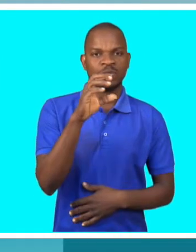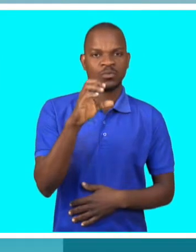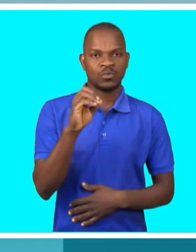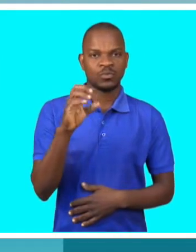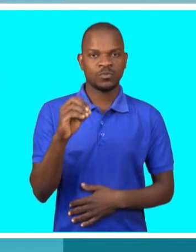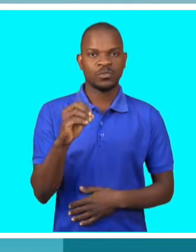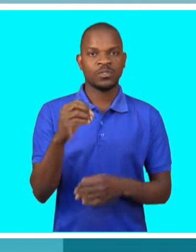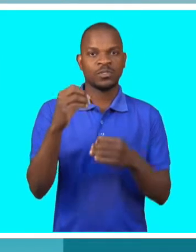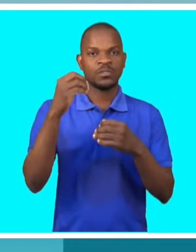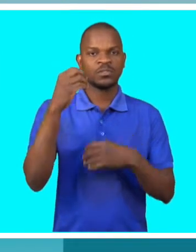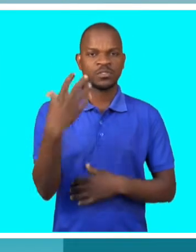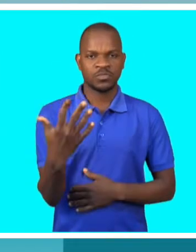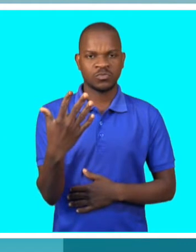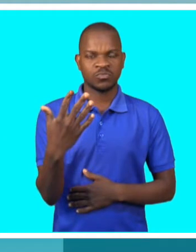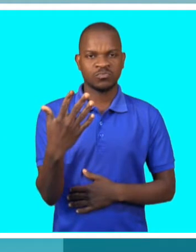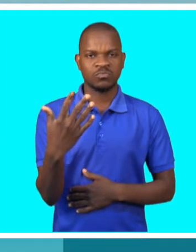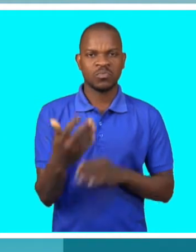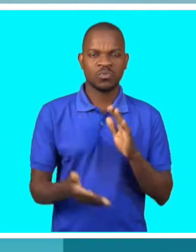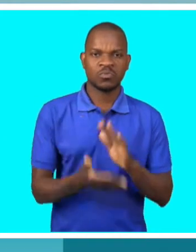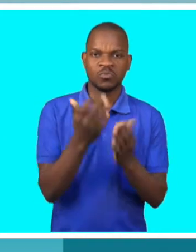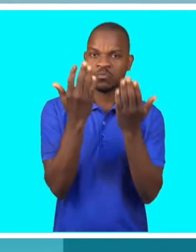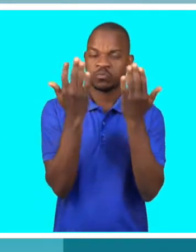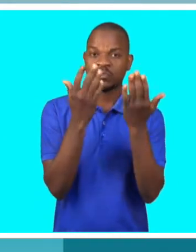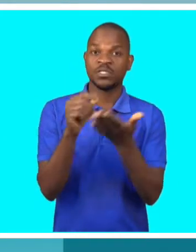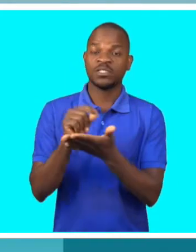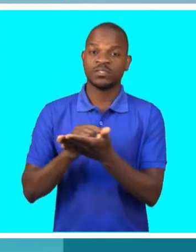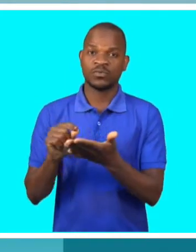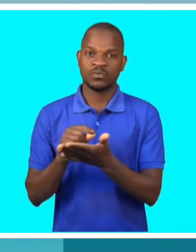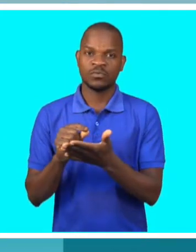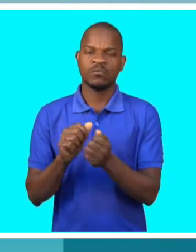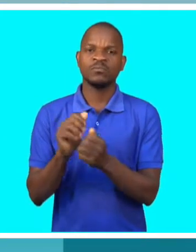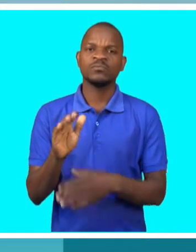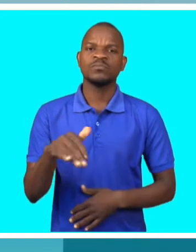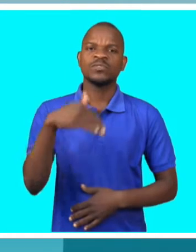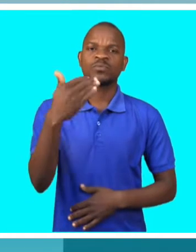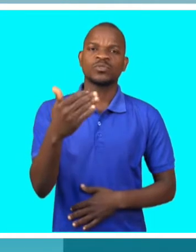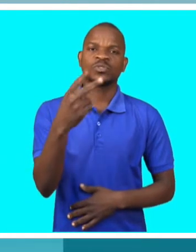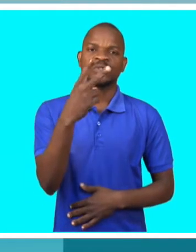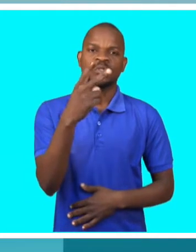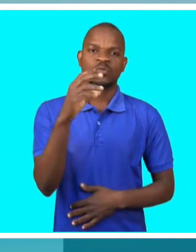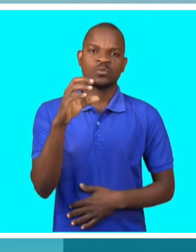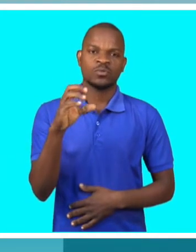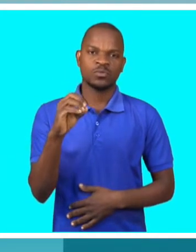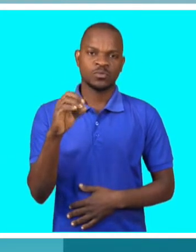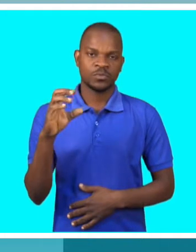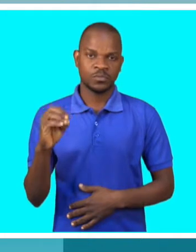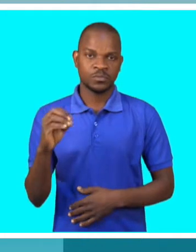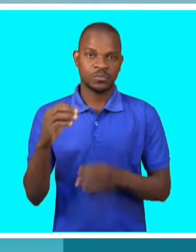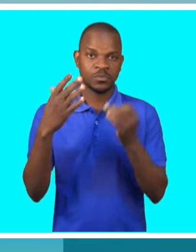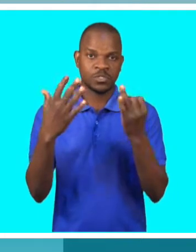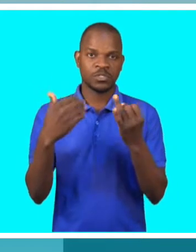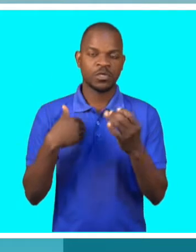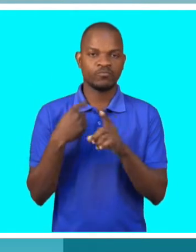Escola Mazingás. Em 2007, tive a oportunidade de participar de uma